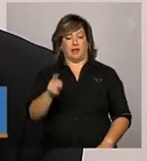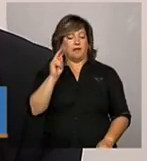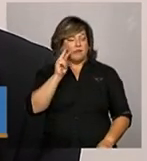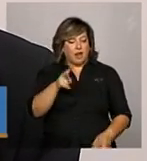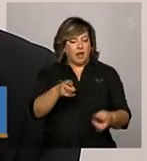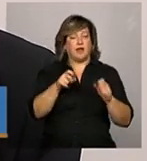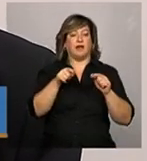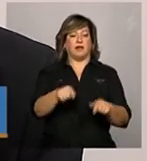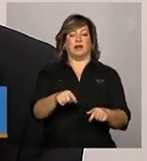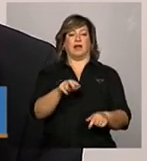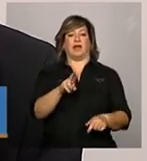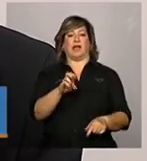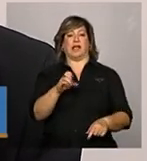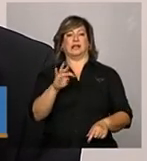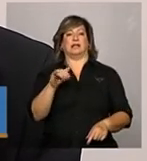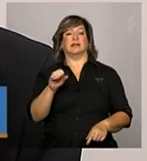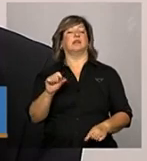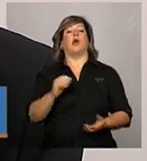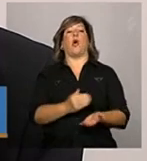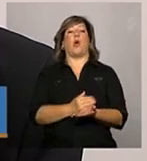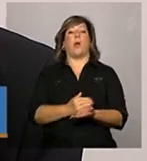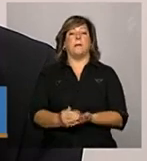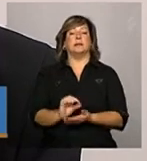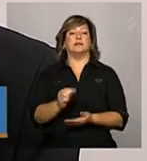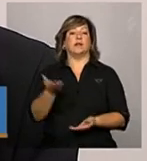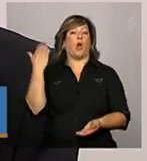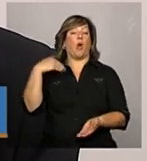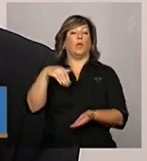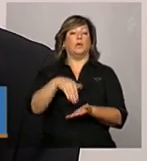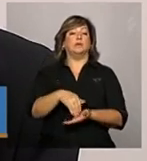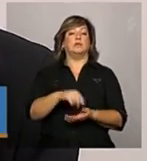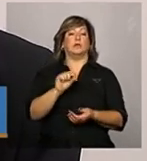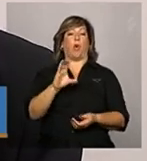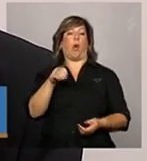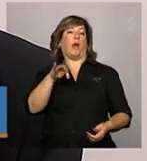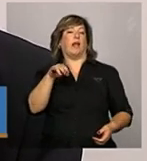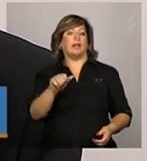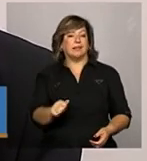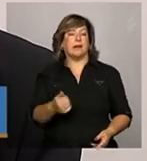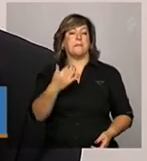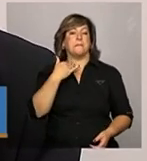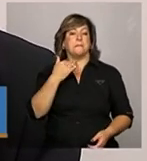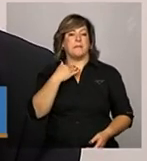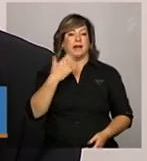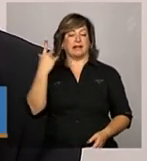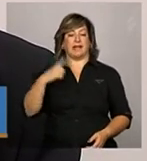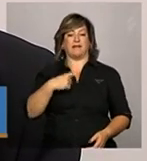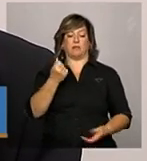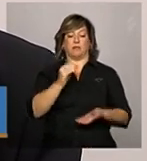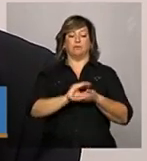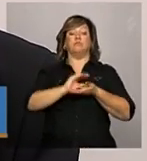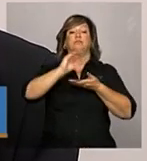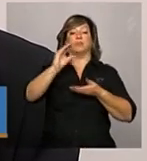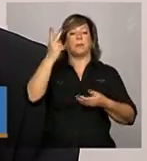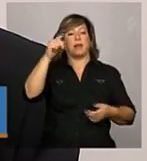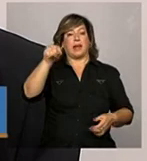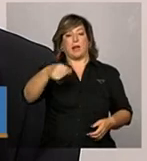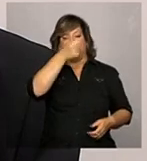receitas começam baseadas na última conta bancária em que houve repasse para aquele município.